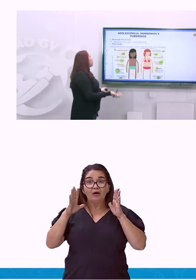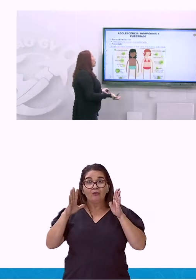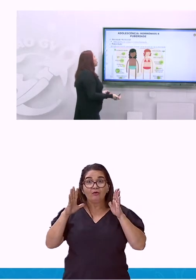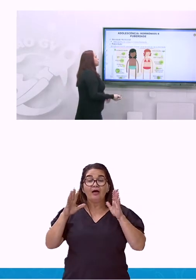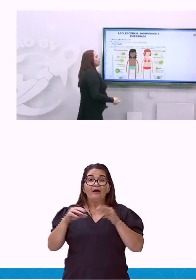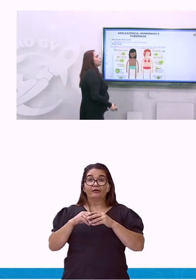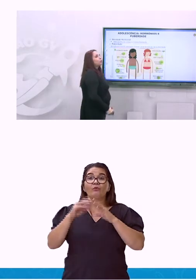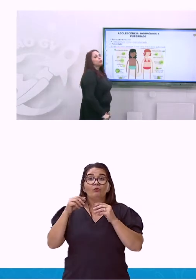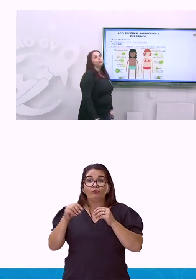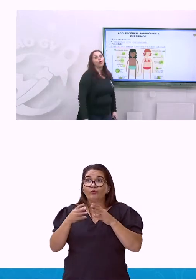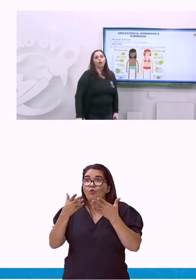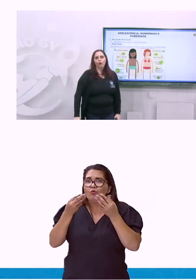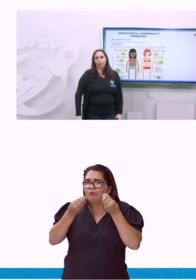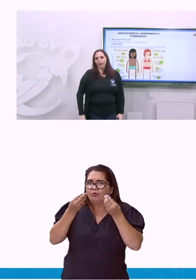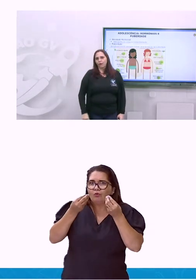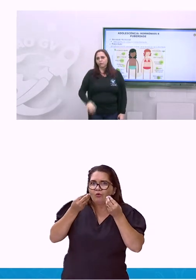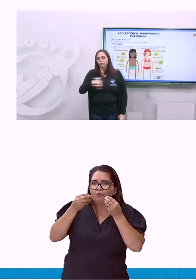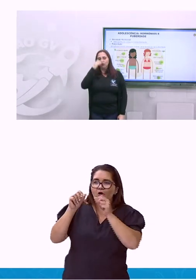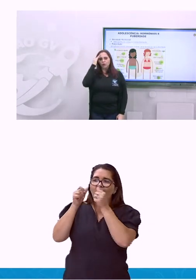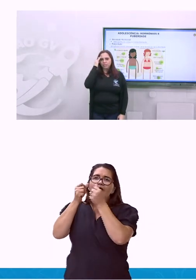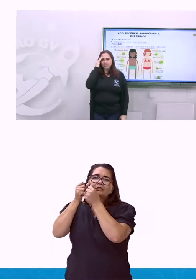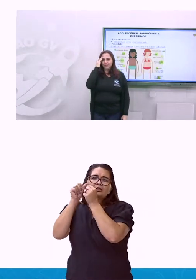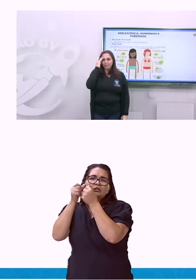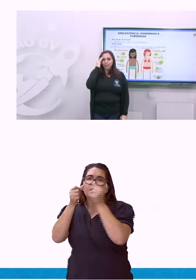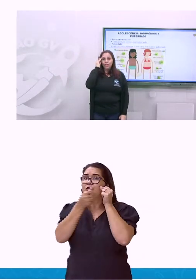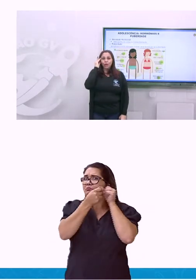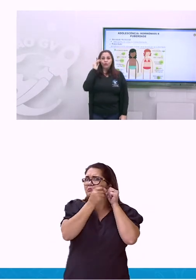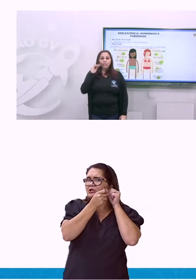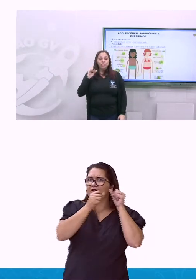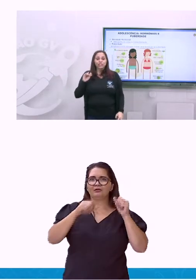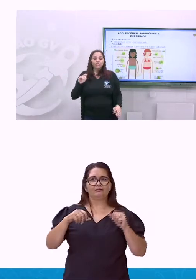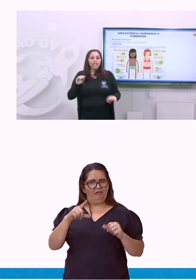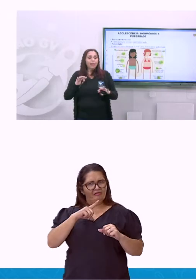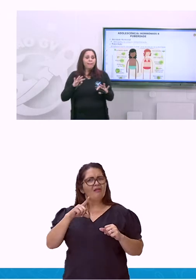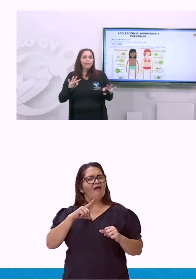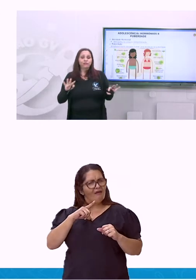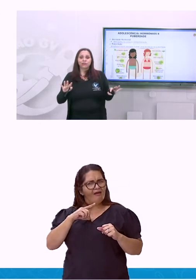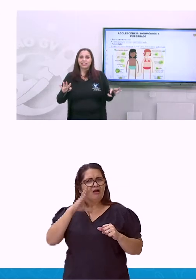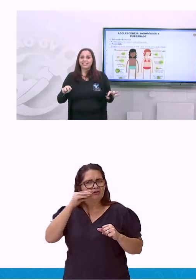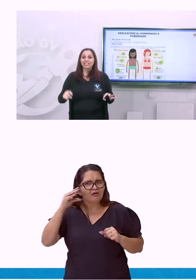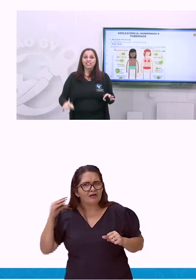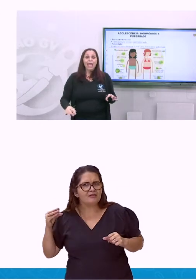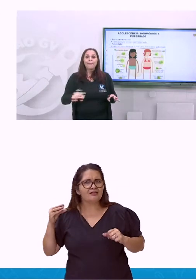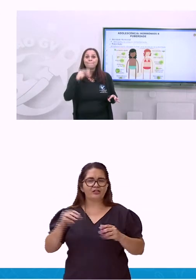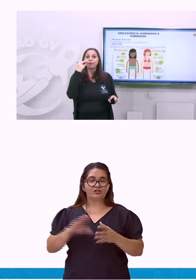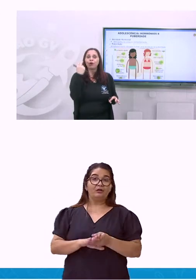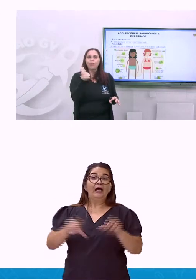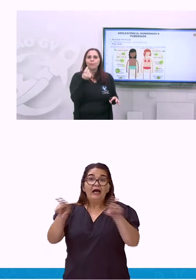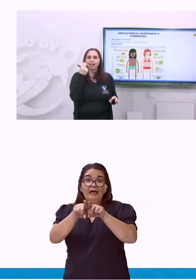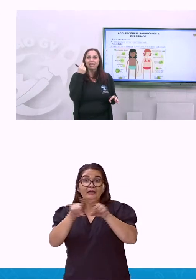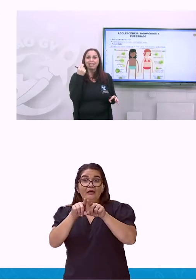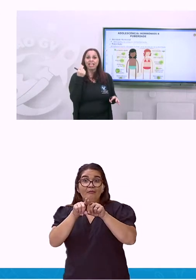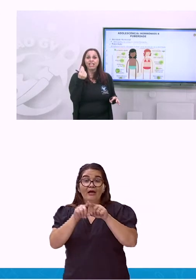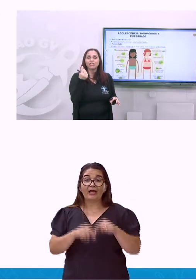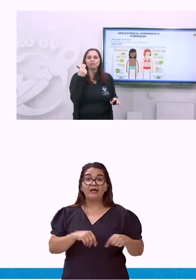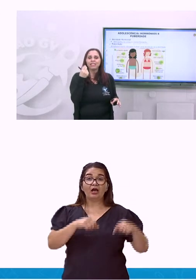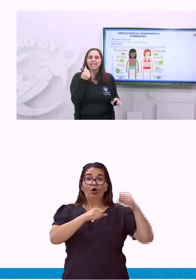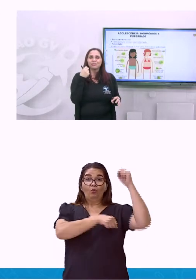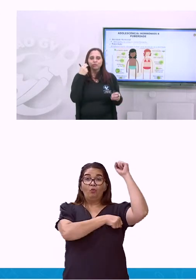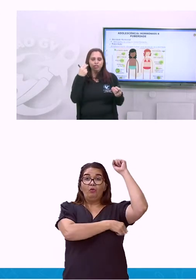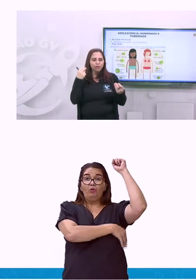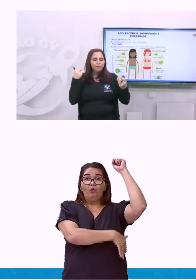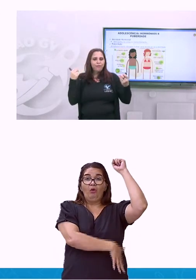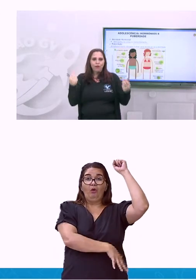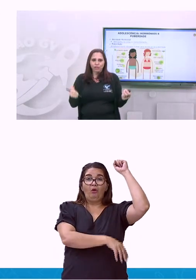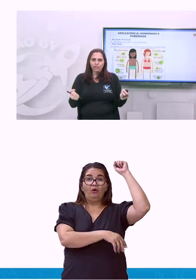Outra coisa, o odor corporal. Nossa! Quando a gente chega perto de um adolescente, é próprio, é característico